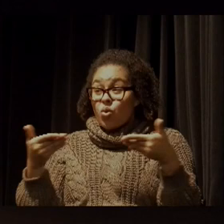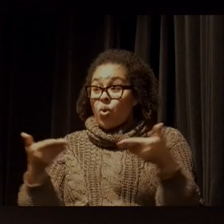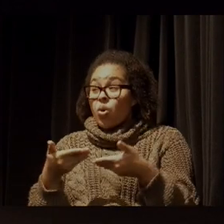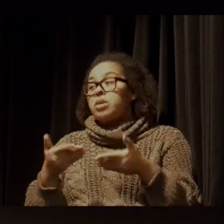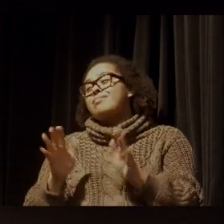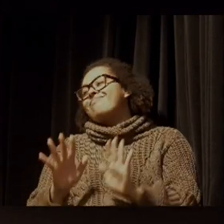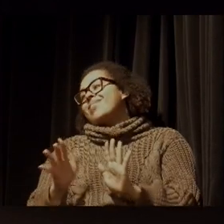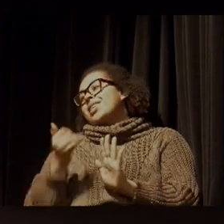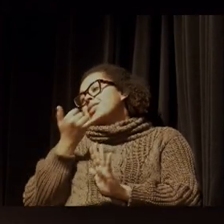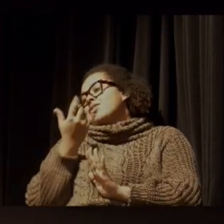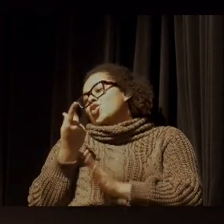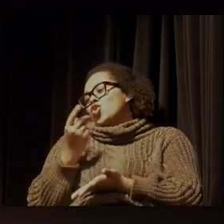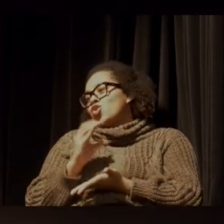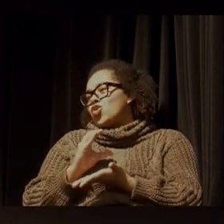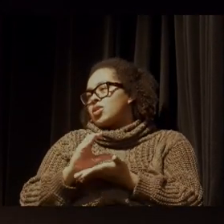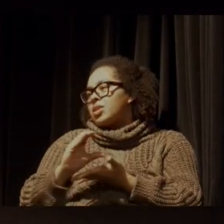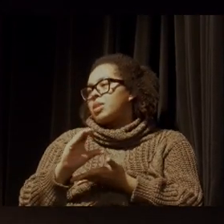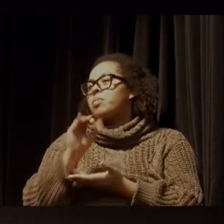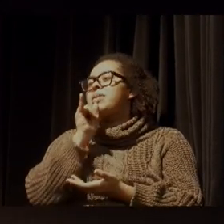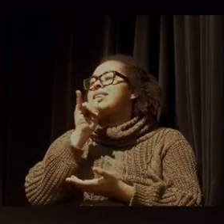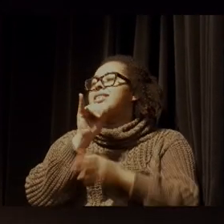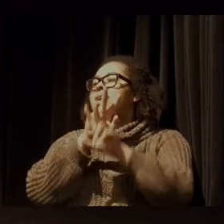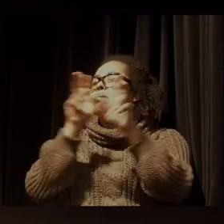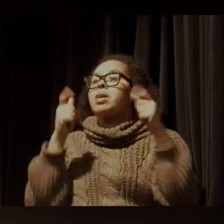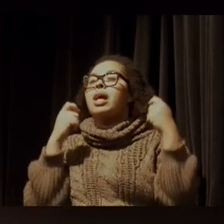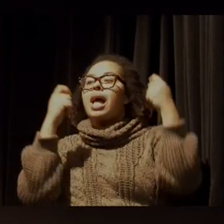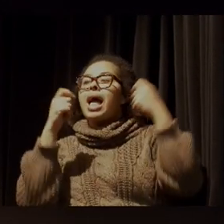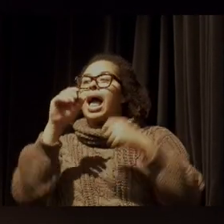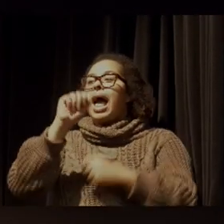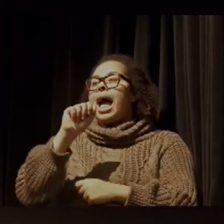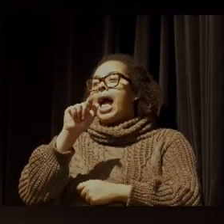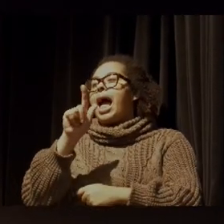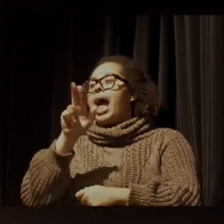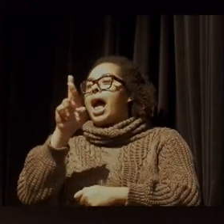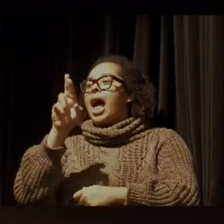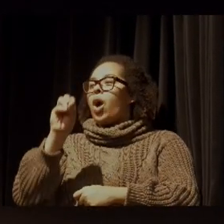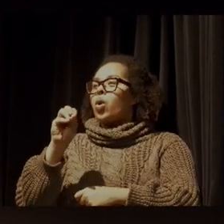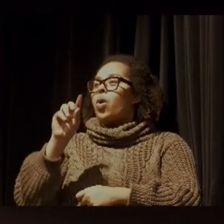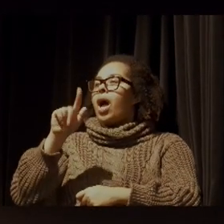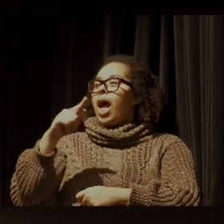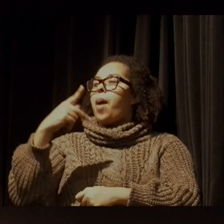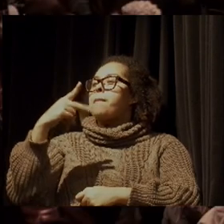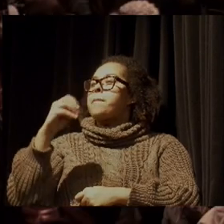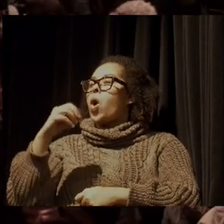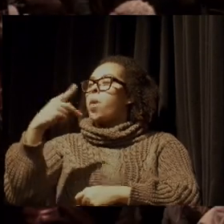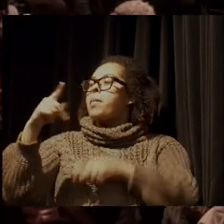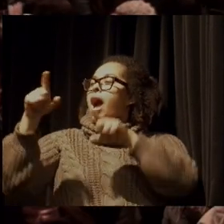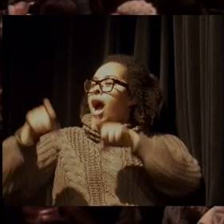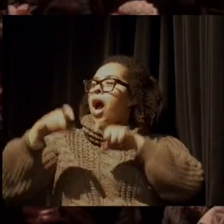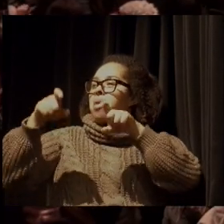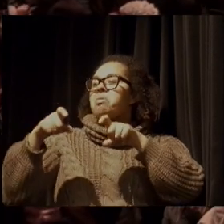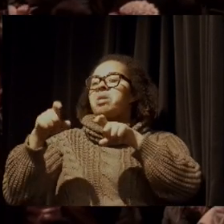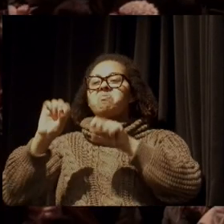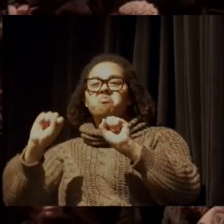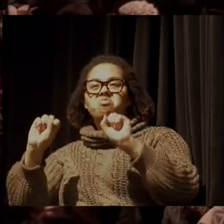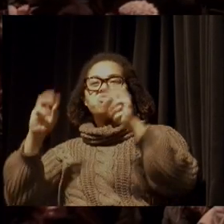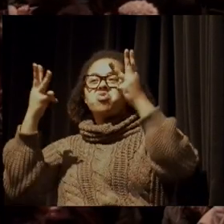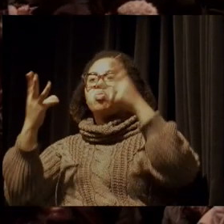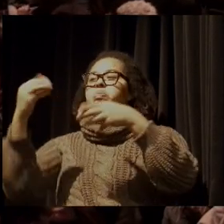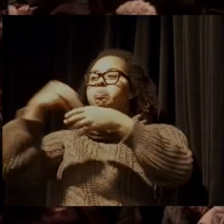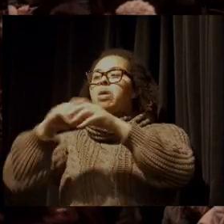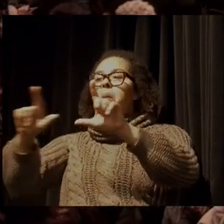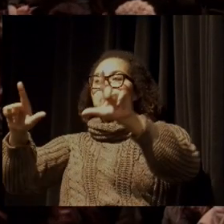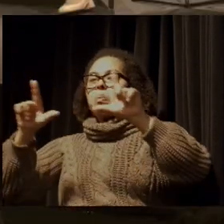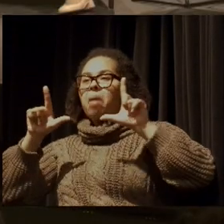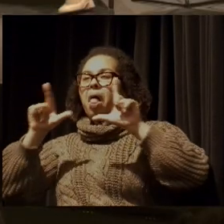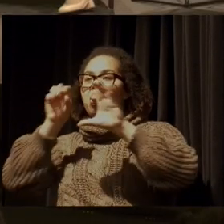ter dinheiro para botar uma campanha como o Agro é Pop na Globo, é difícil. Aí eu já não sei responder essa parte da pergunta.